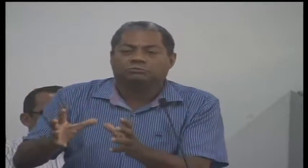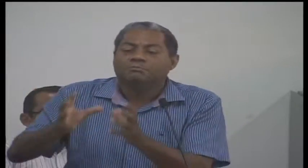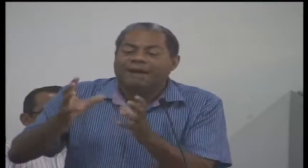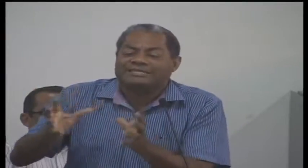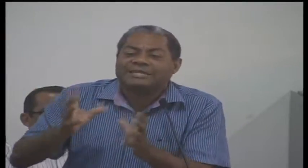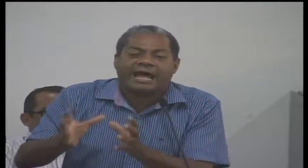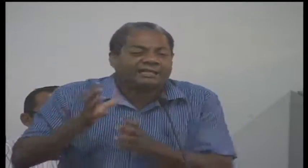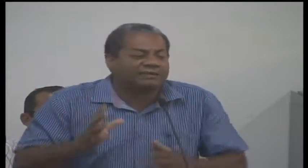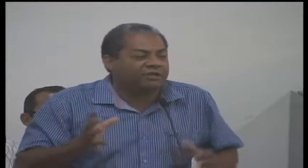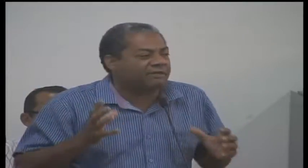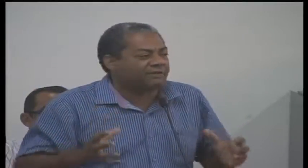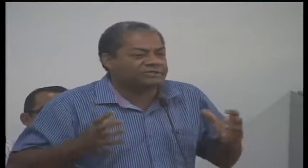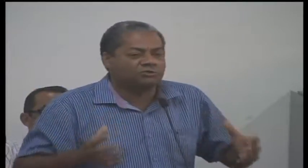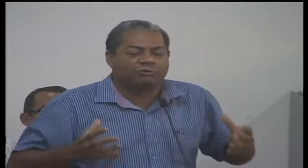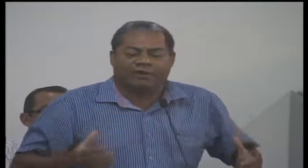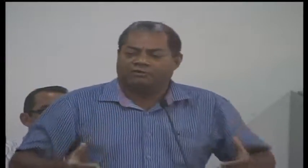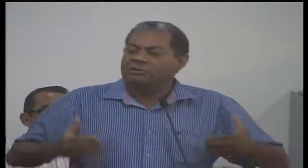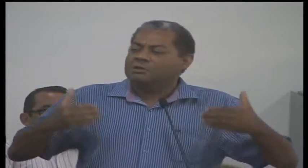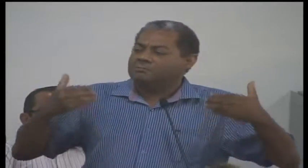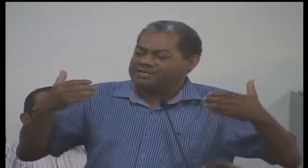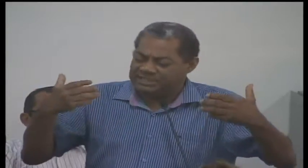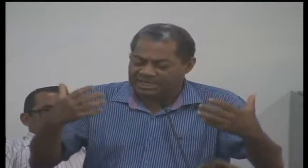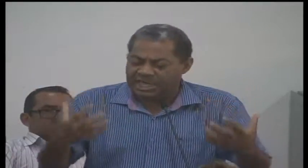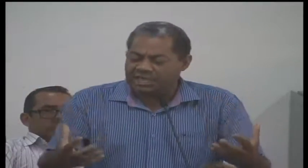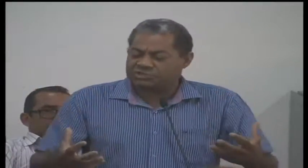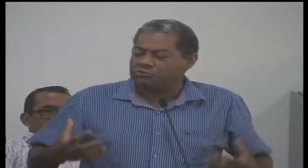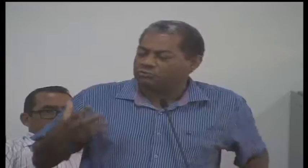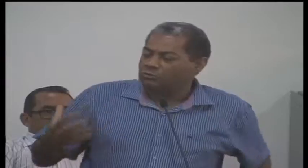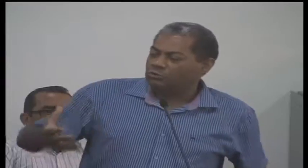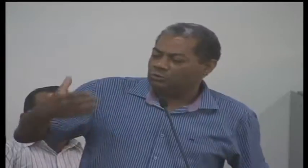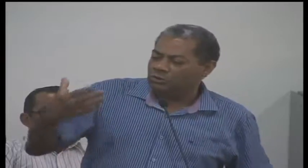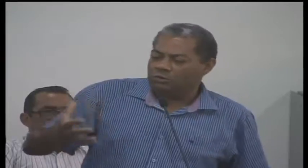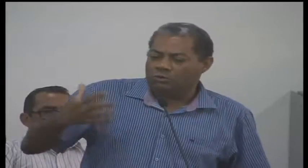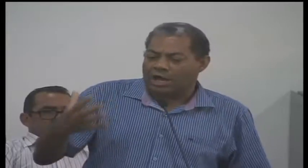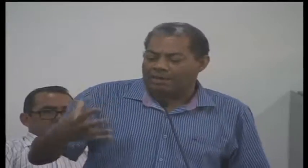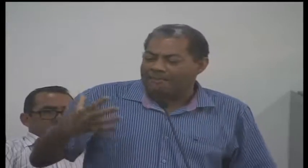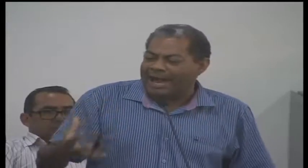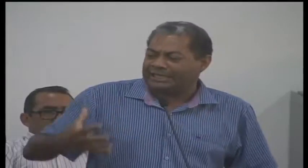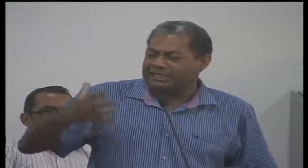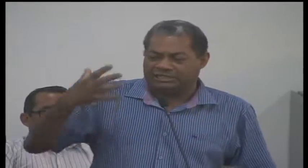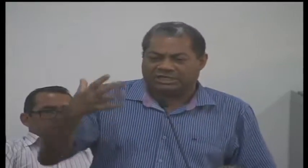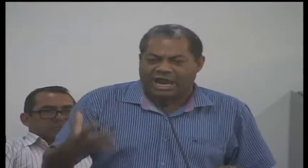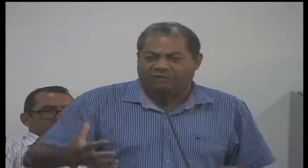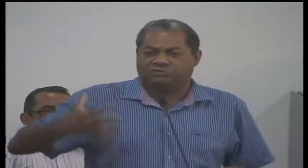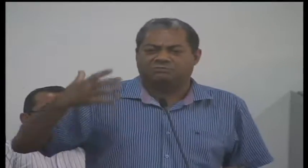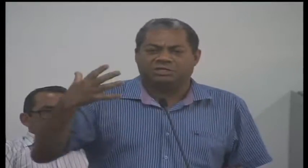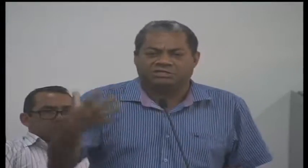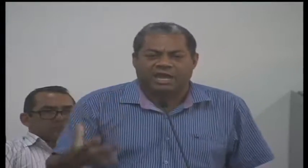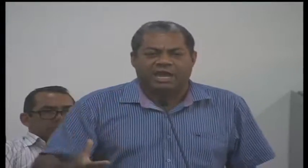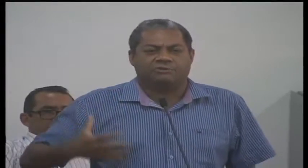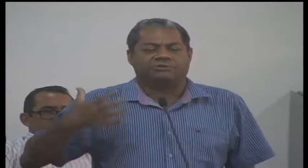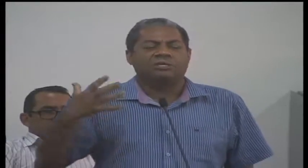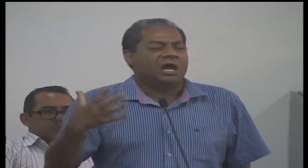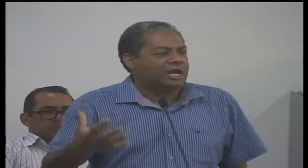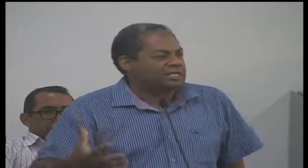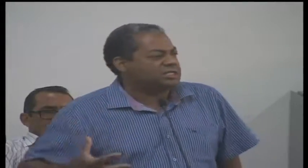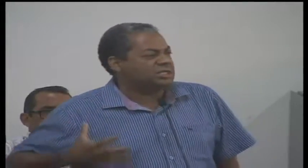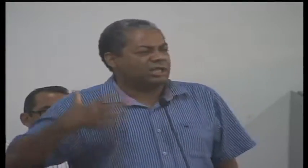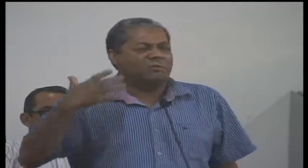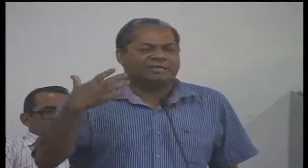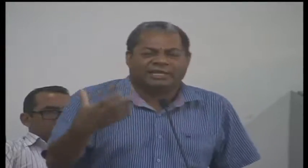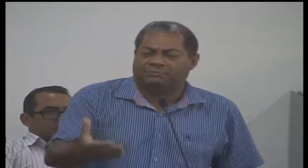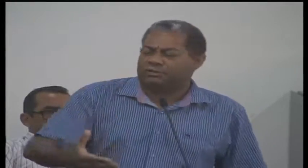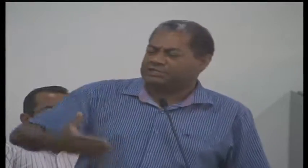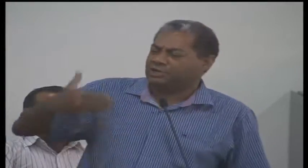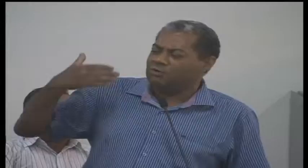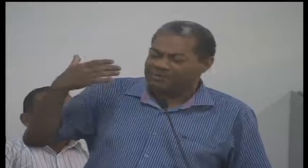Só isso. Mais nada deveria fazer os governos. Mas ele enche a máquina de cargos de ministérios. Aí,